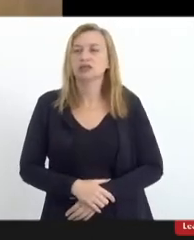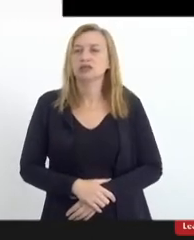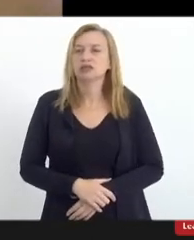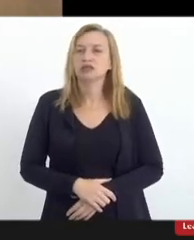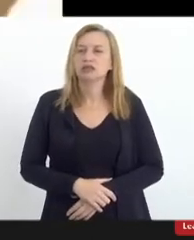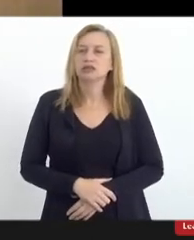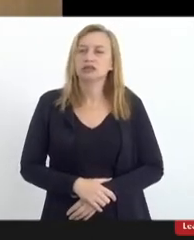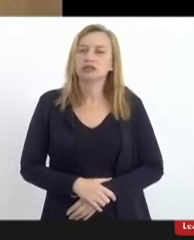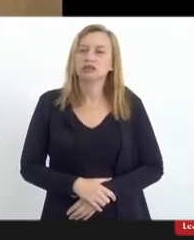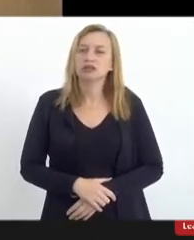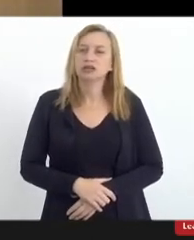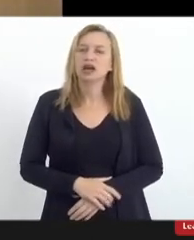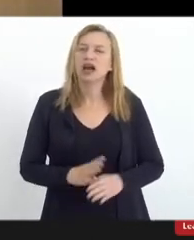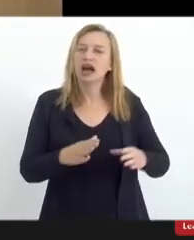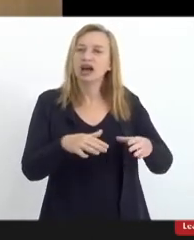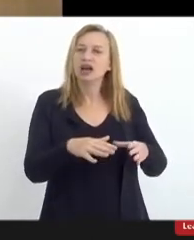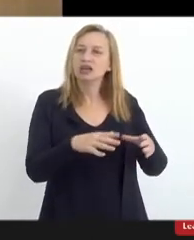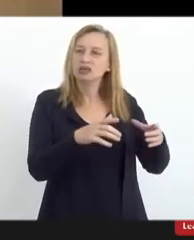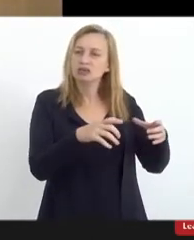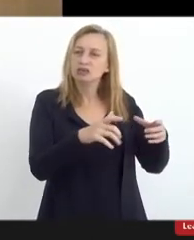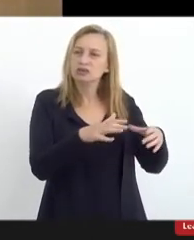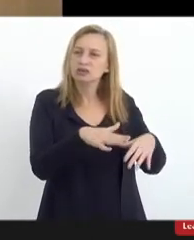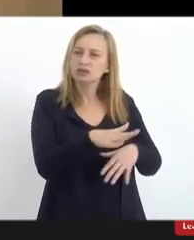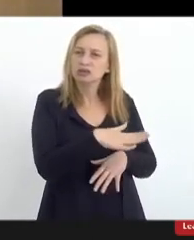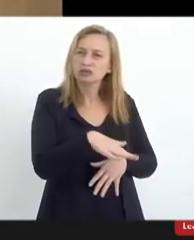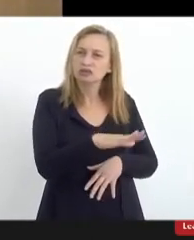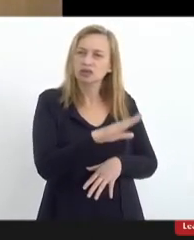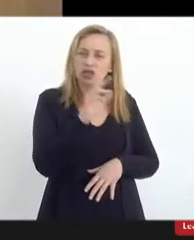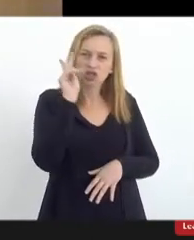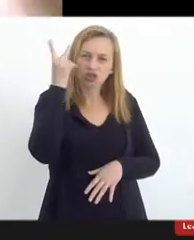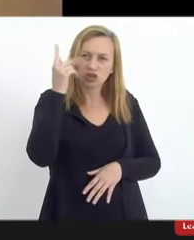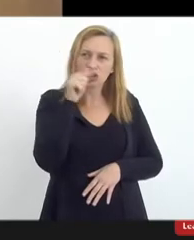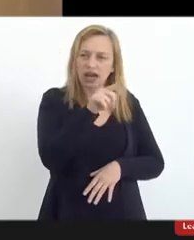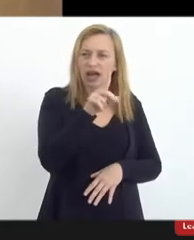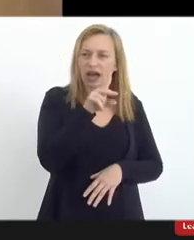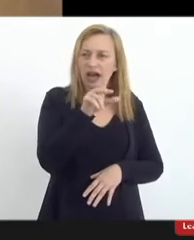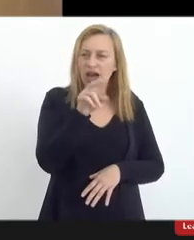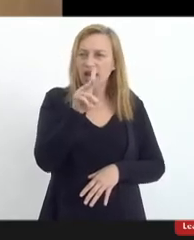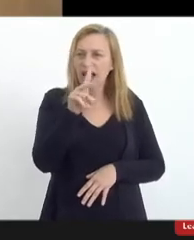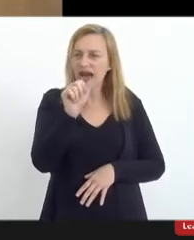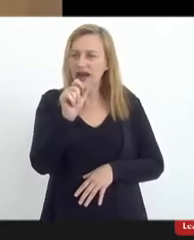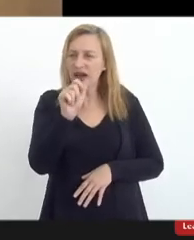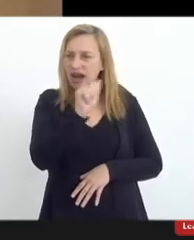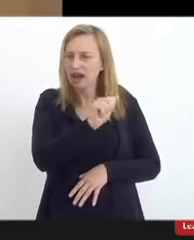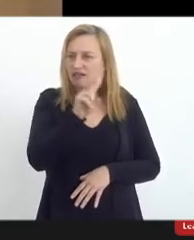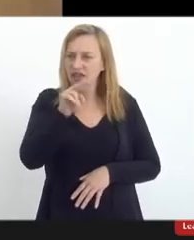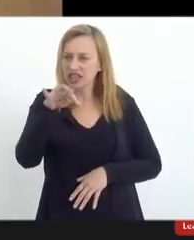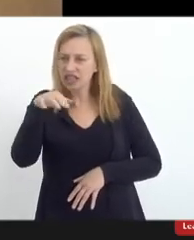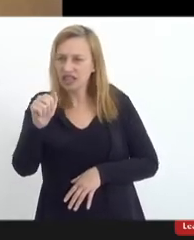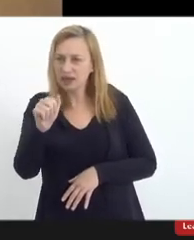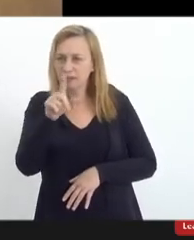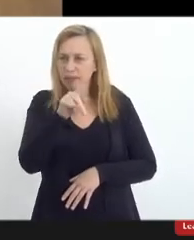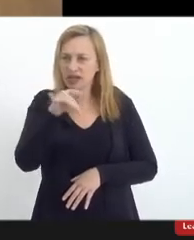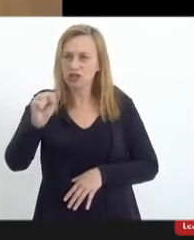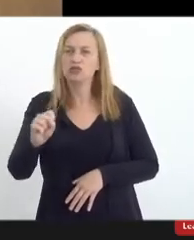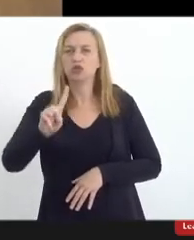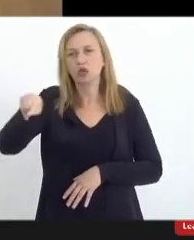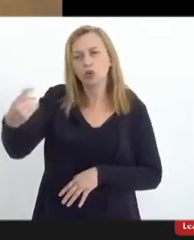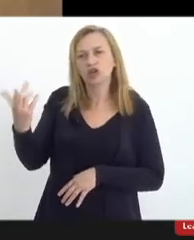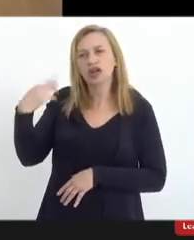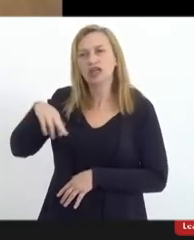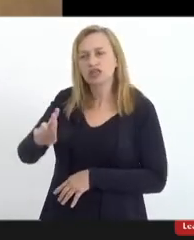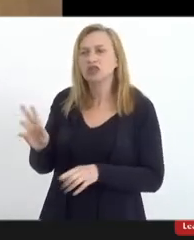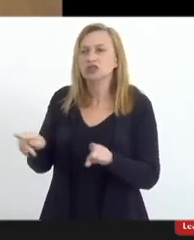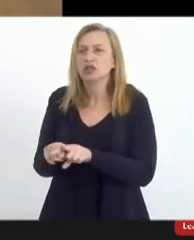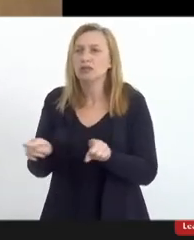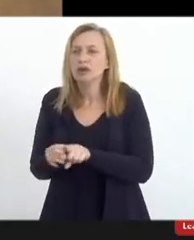histórica fica ali na Avenida Passos, e com outras religiões também, como a Fé Bahá'í, como os